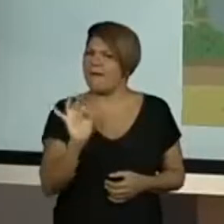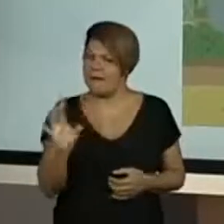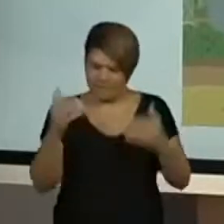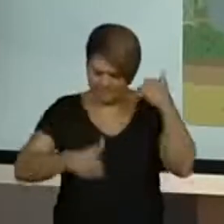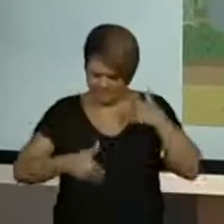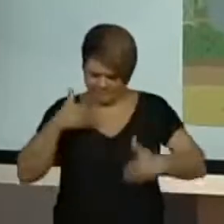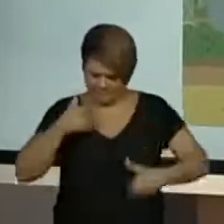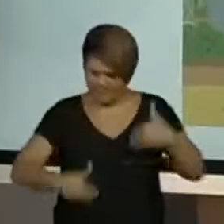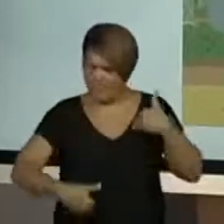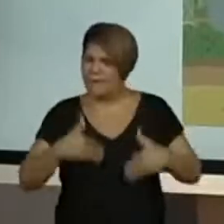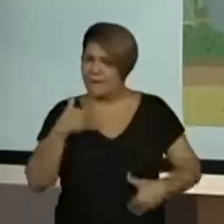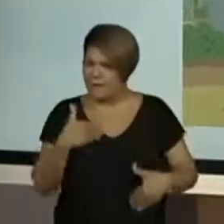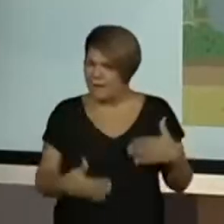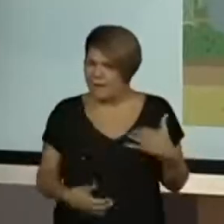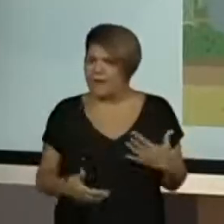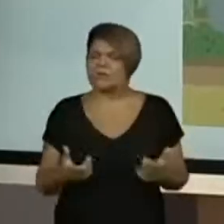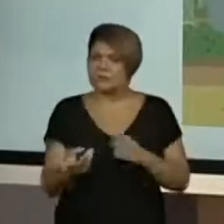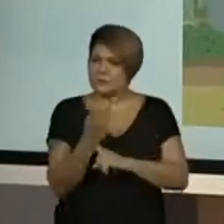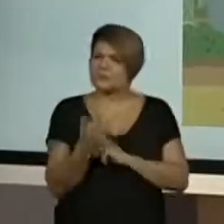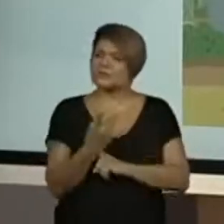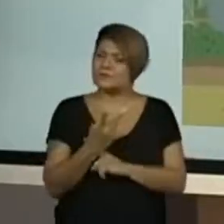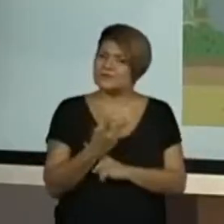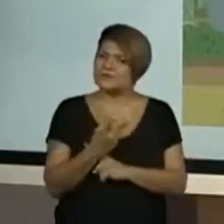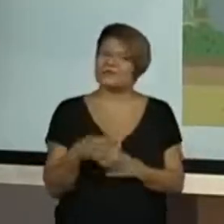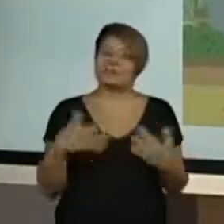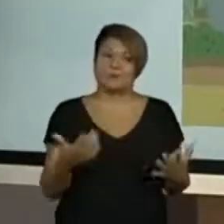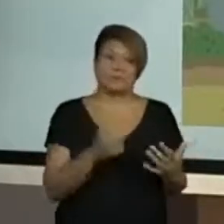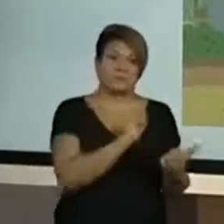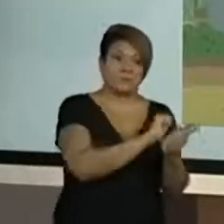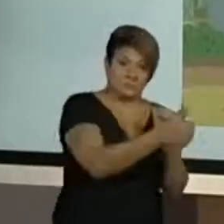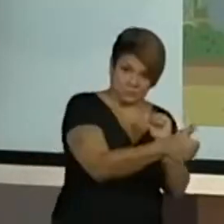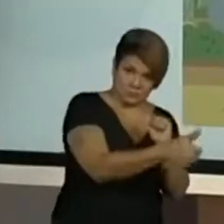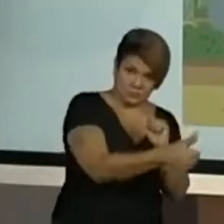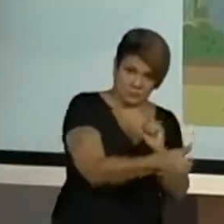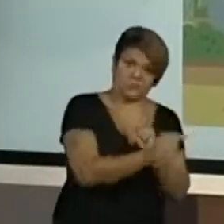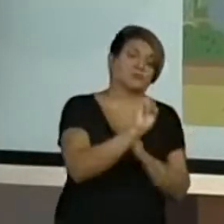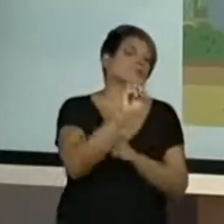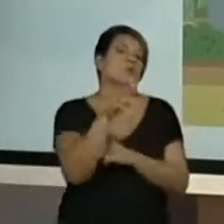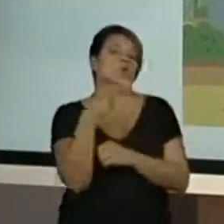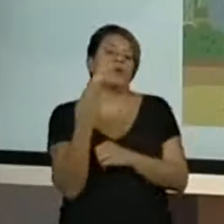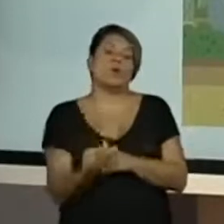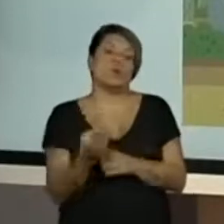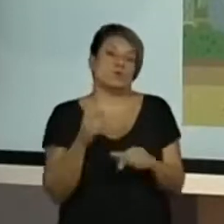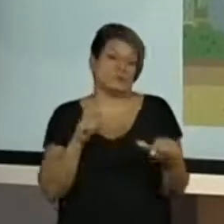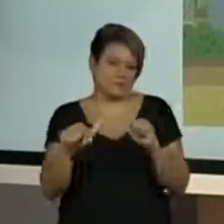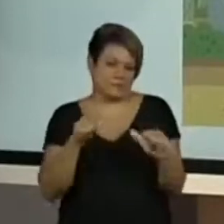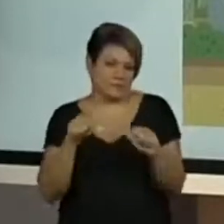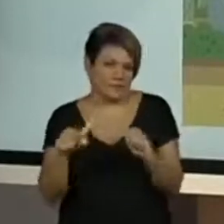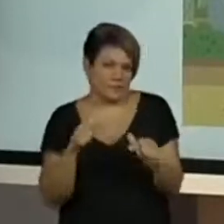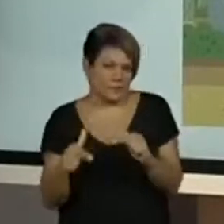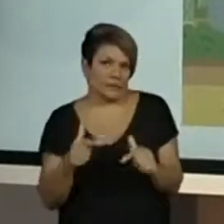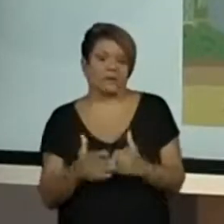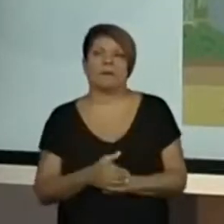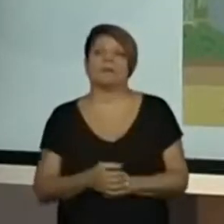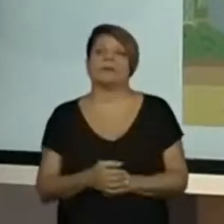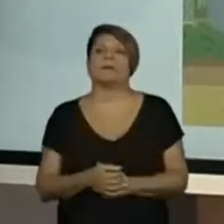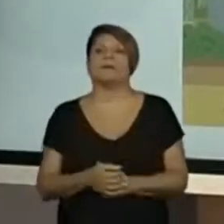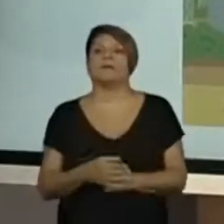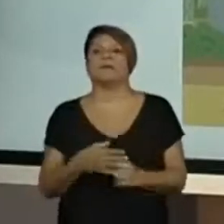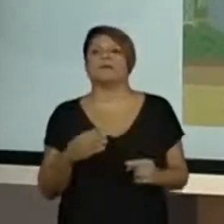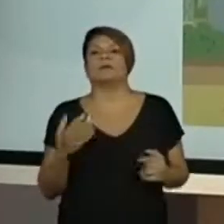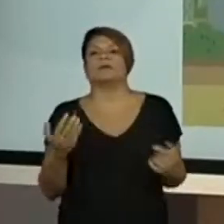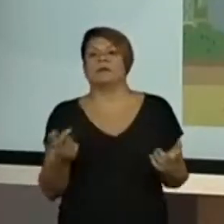corpo e da proteção adequada quando a gente vai praticar ou algum tipo de esporte ou no nosso trabalho, né?